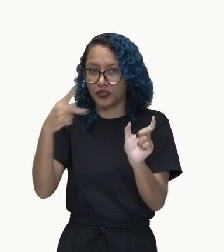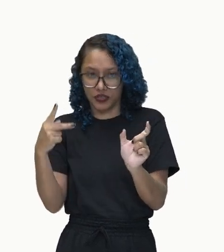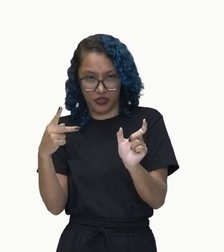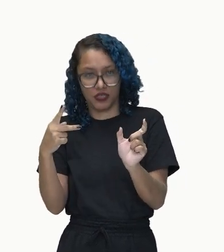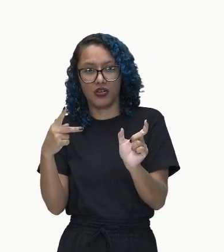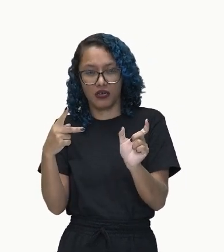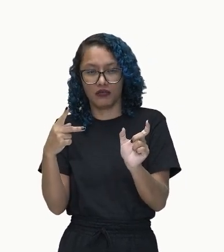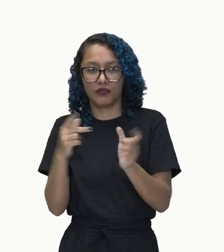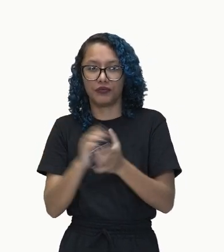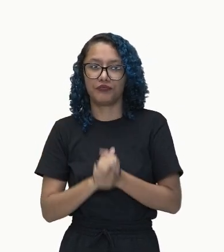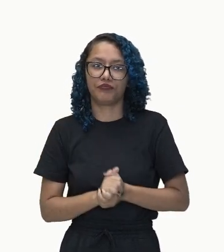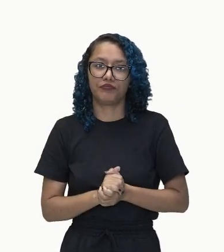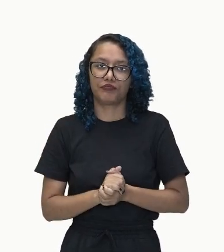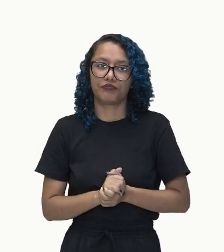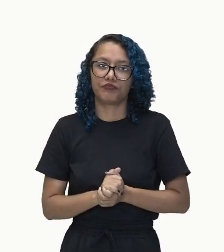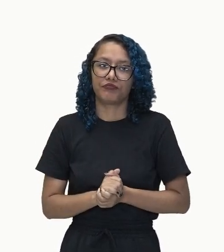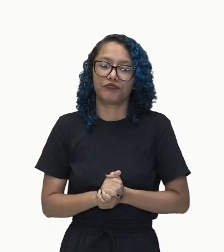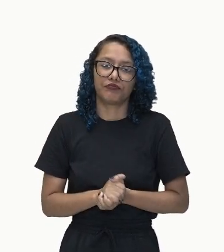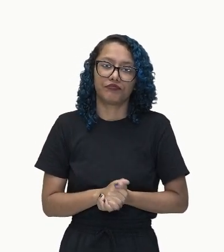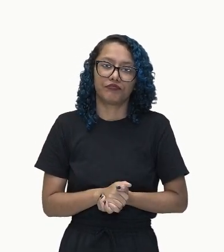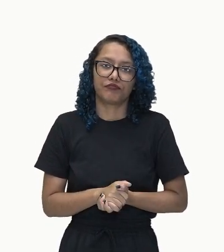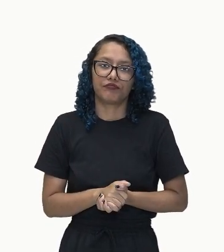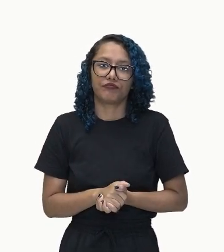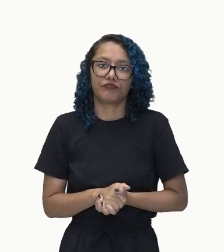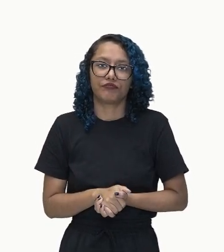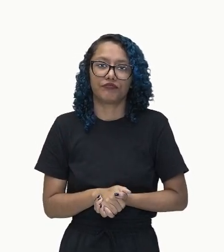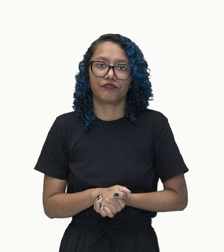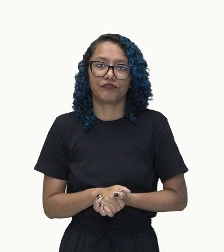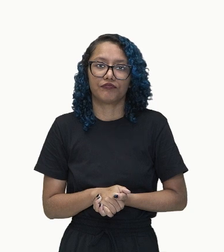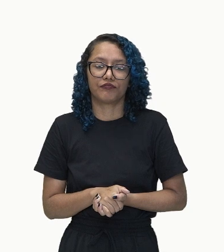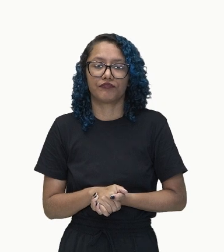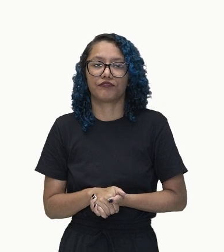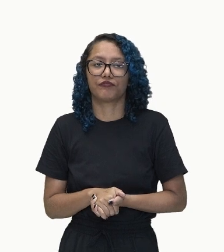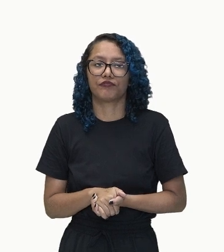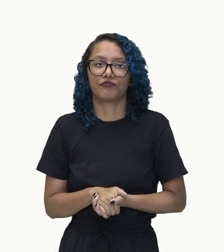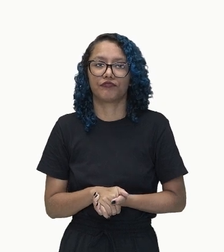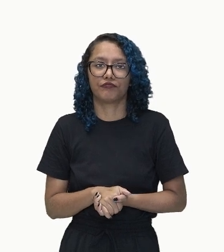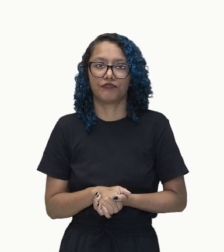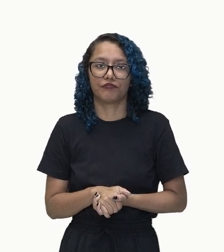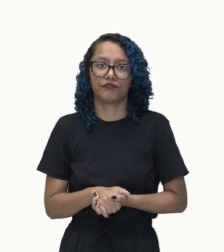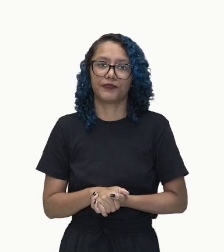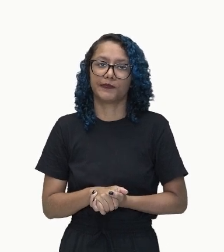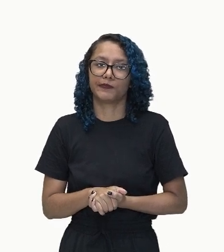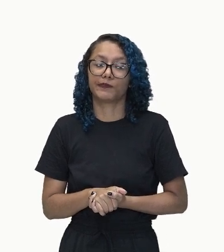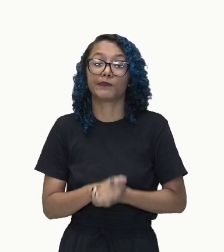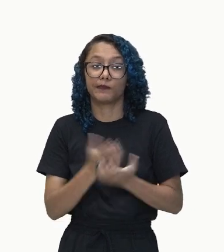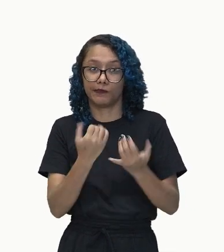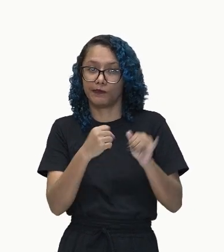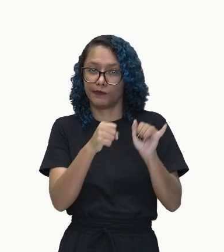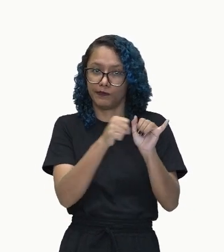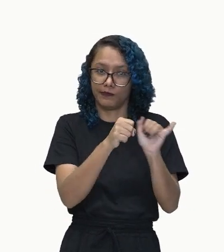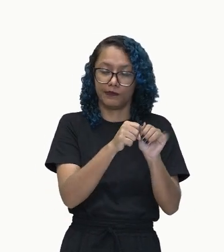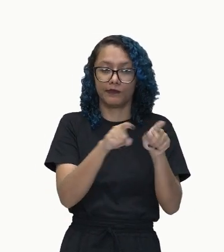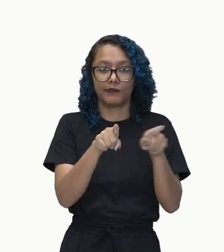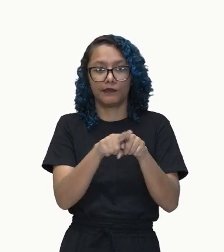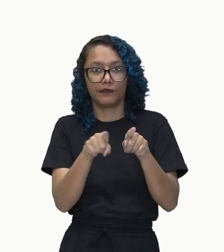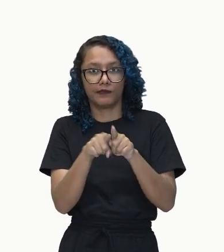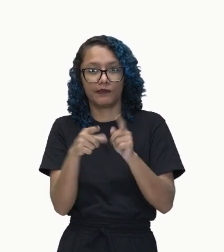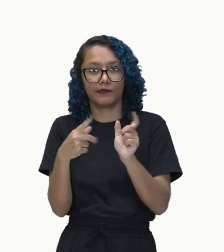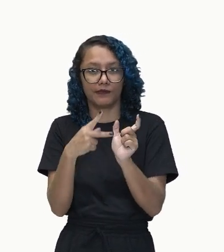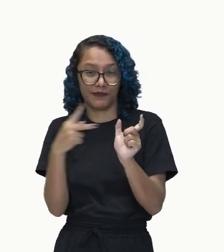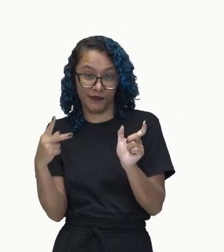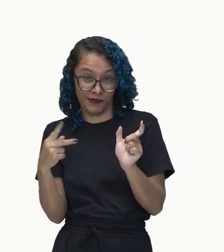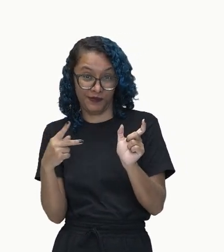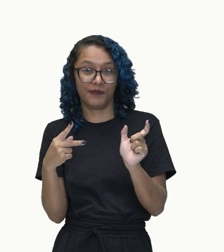o núcleo, com o sintagma verbal e o sujeito que vai estar ali com o sintagma